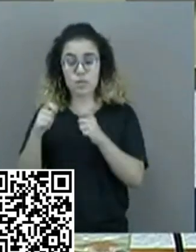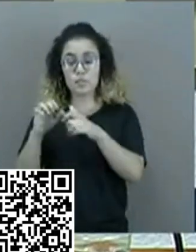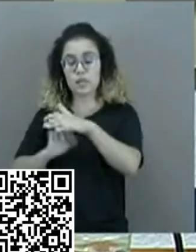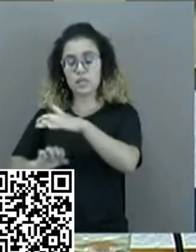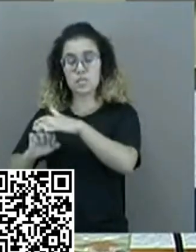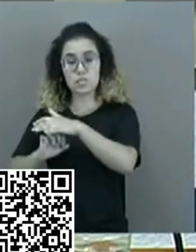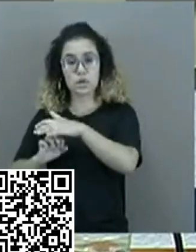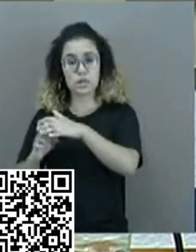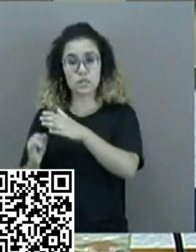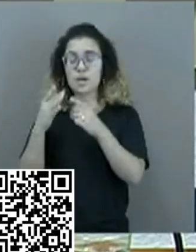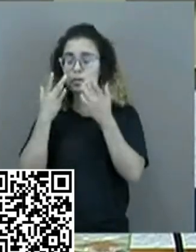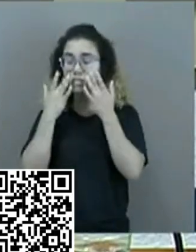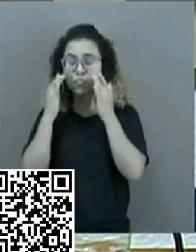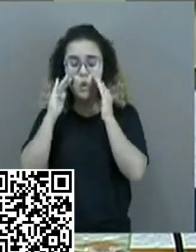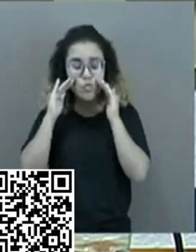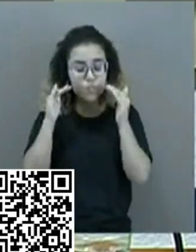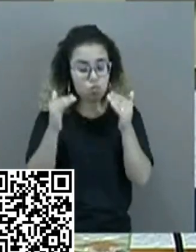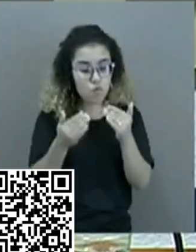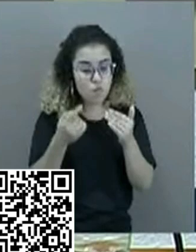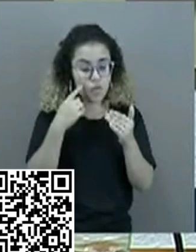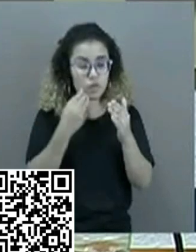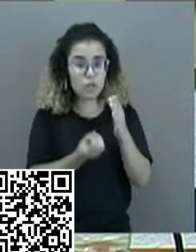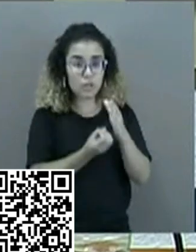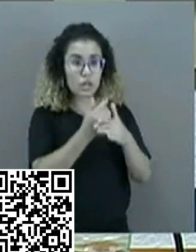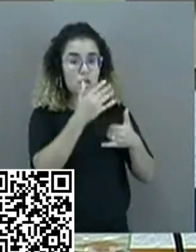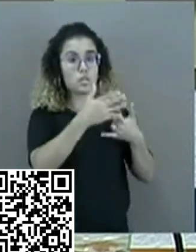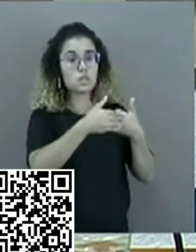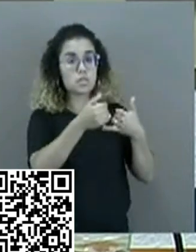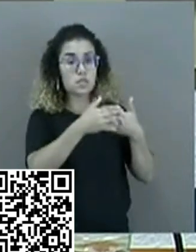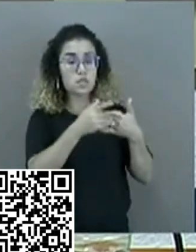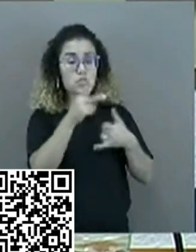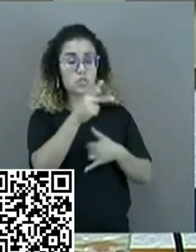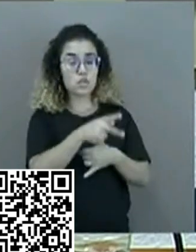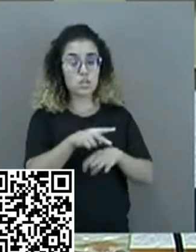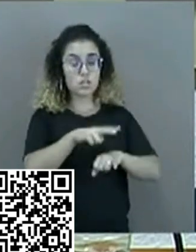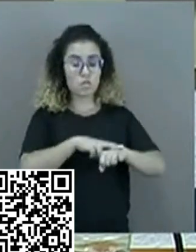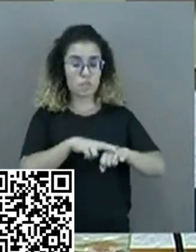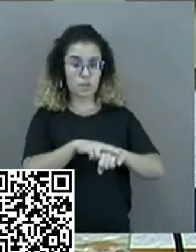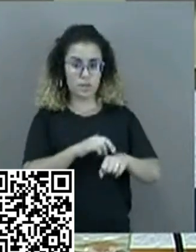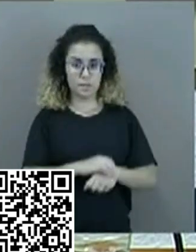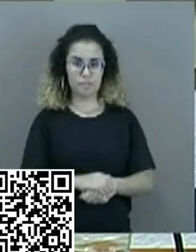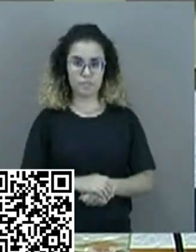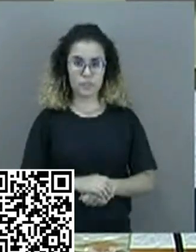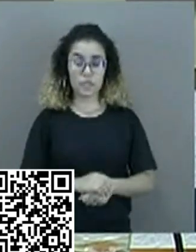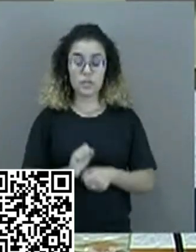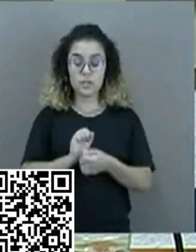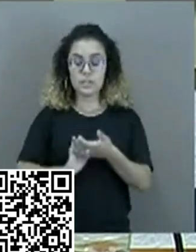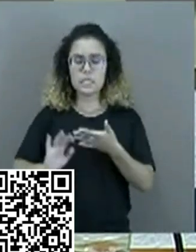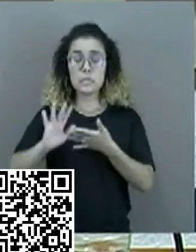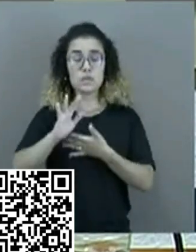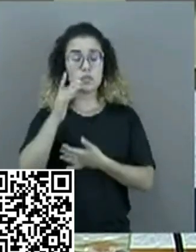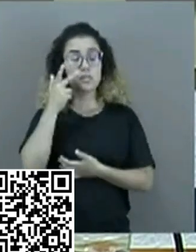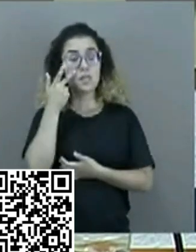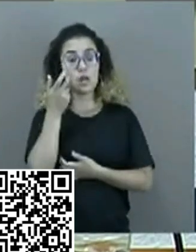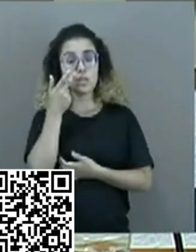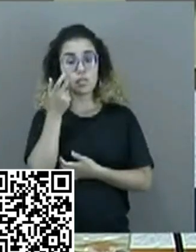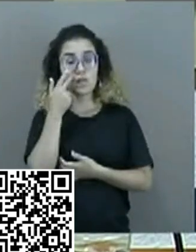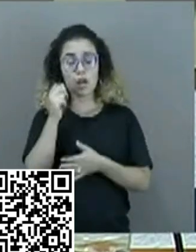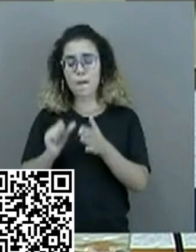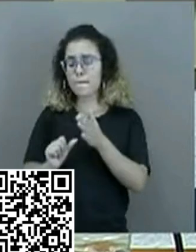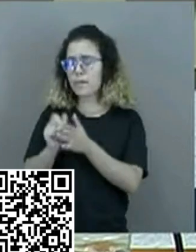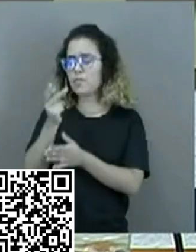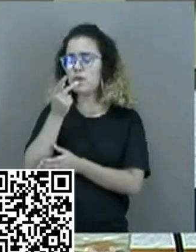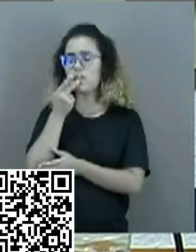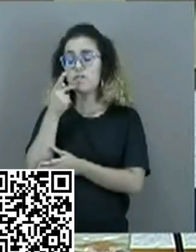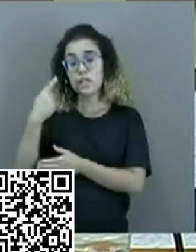mas, sobretudo, com o foco da produção do hidrogênio verde. O Estado do Ceará, o primeiro a falar lá no nosso Estado